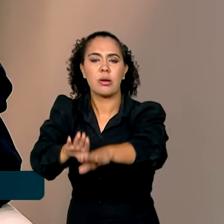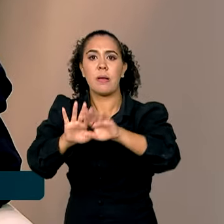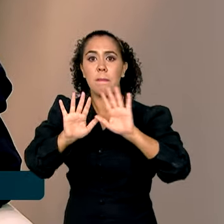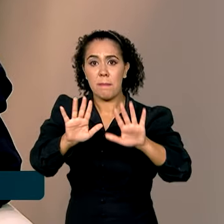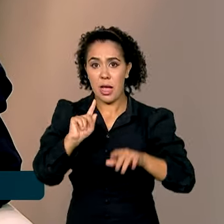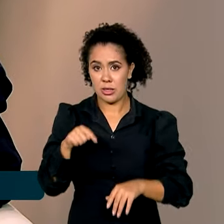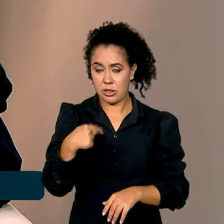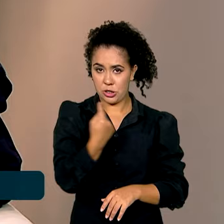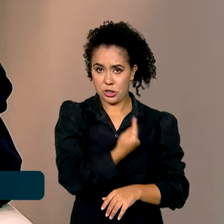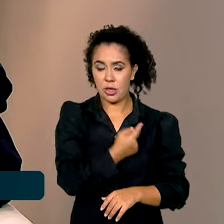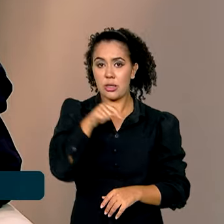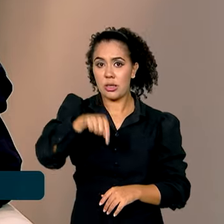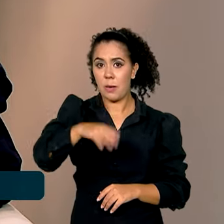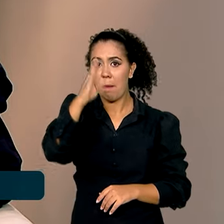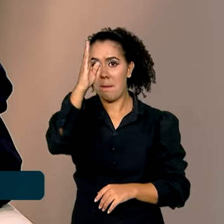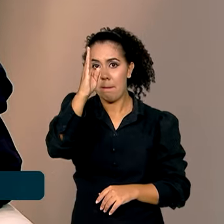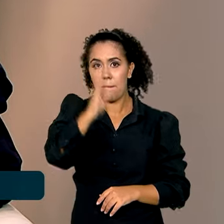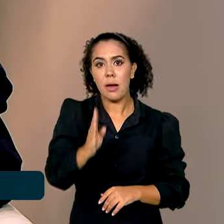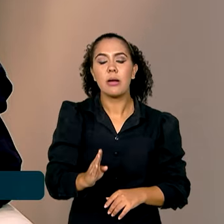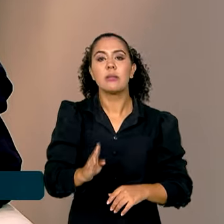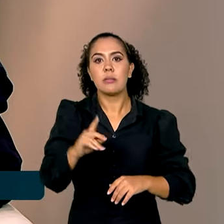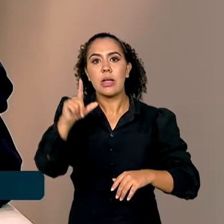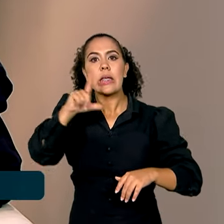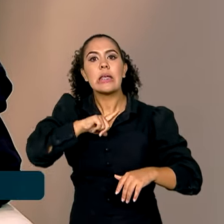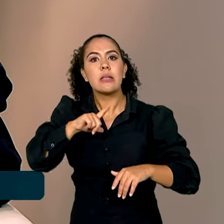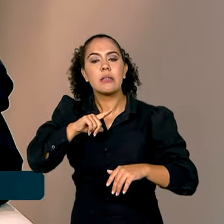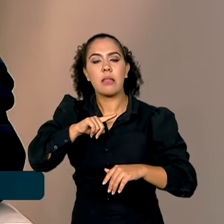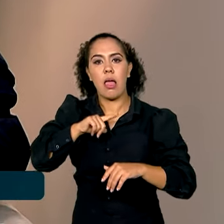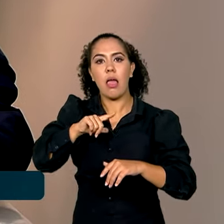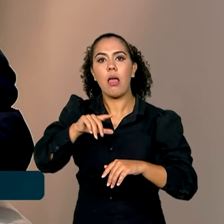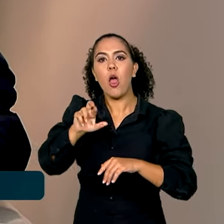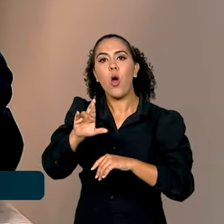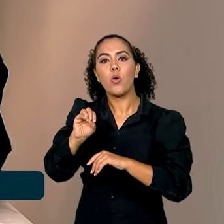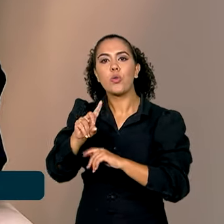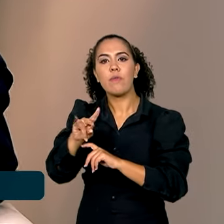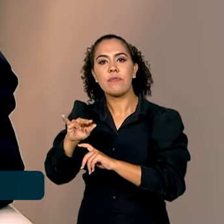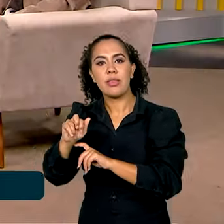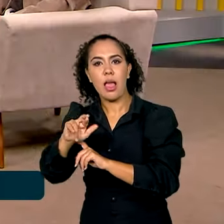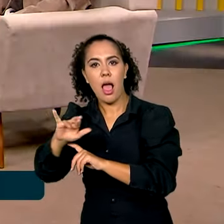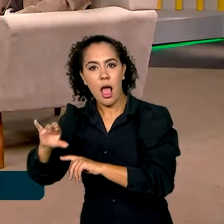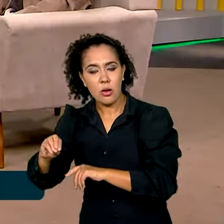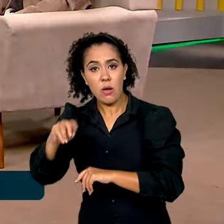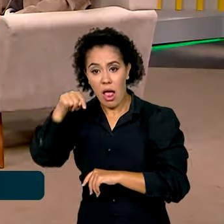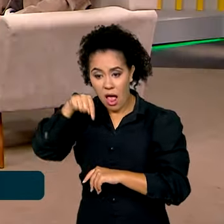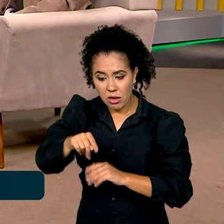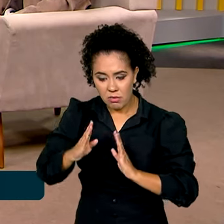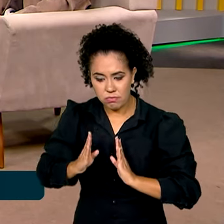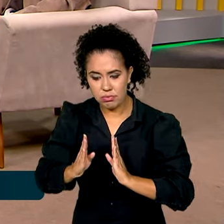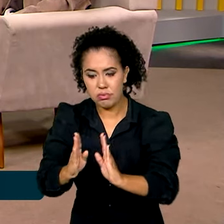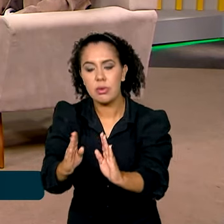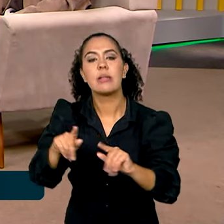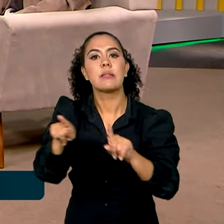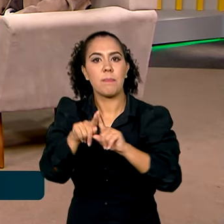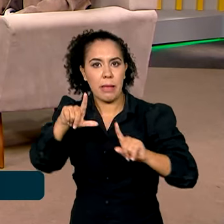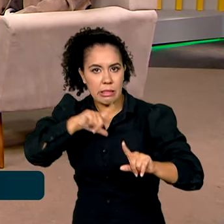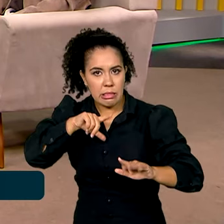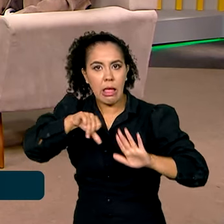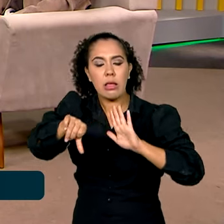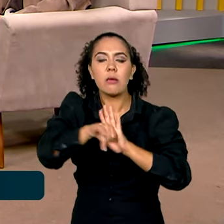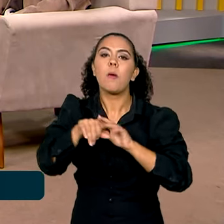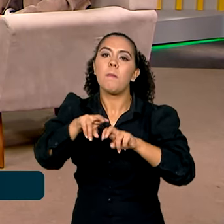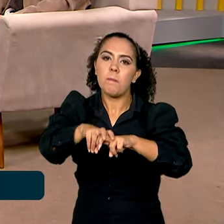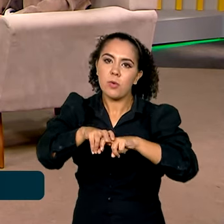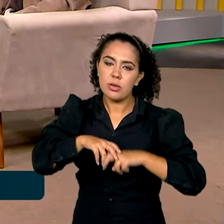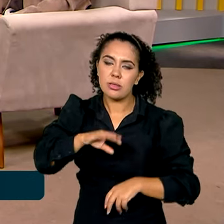país ordinariamente rodoviário, ali passa também o crime. E ali a Polícia Rodoviária atua para